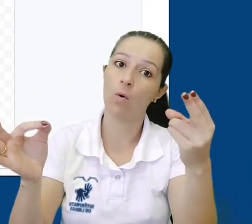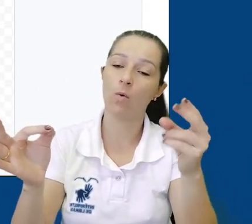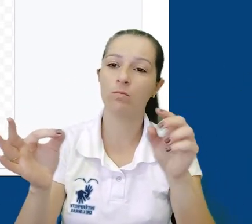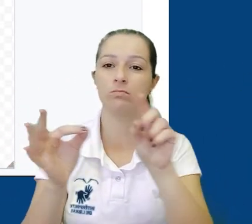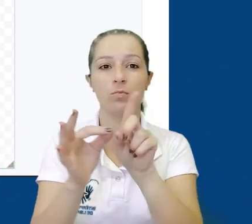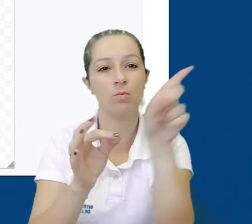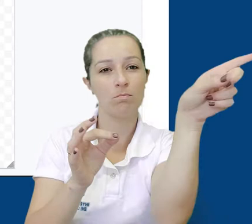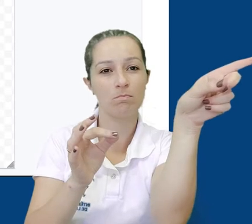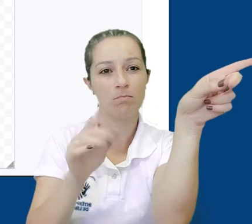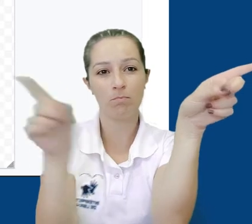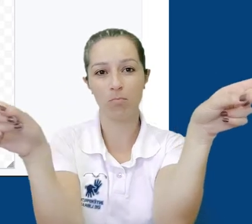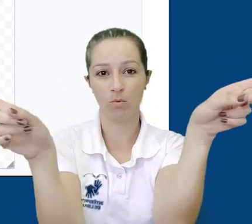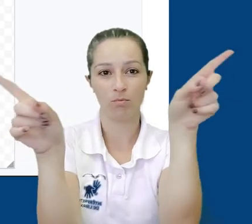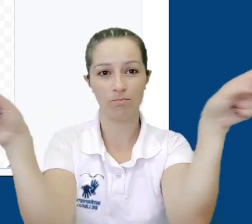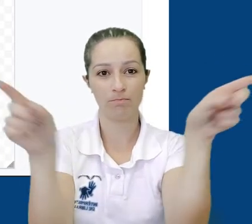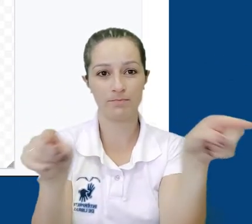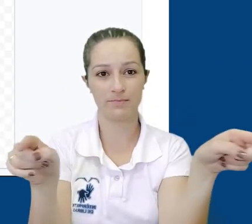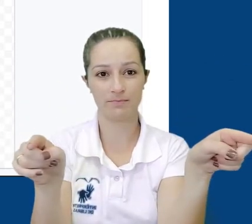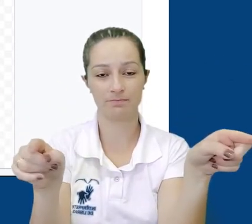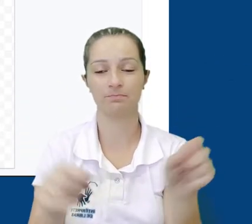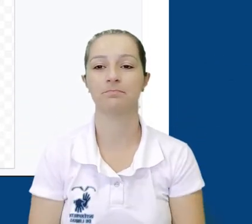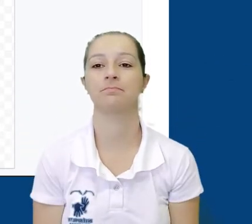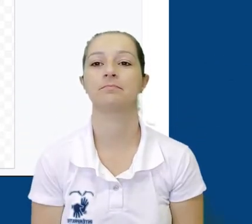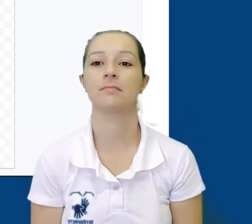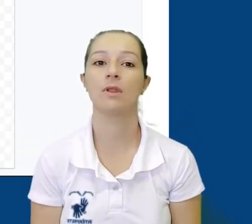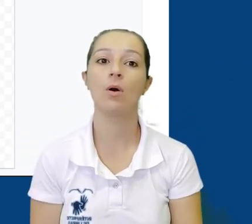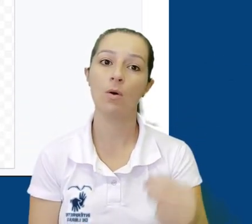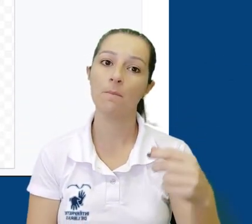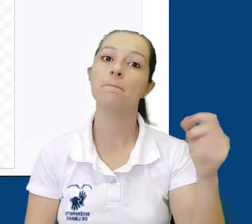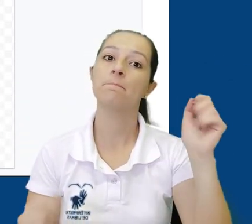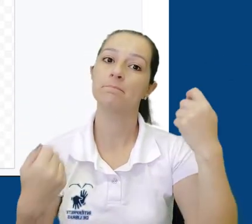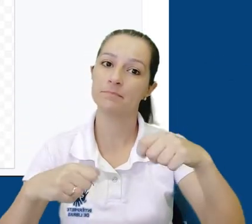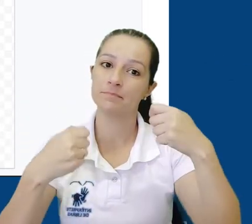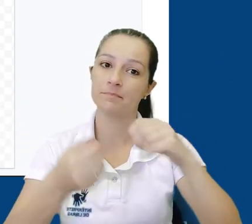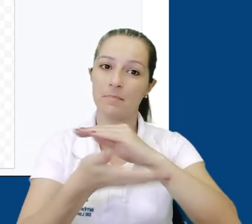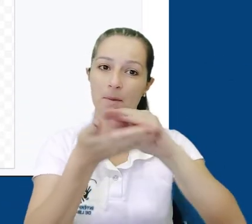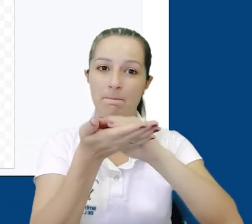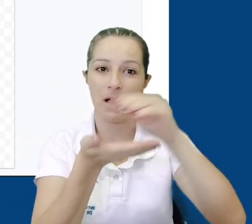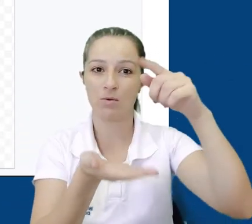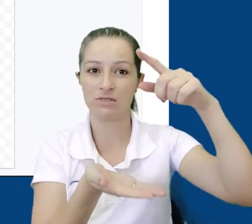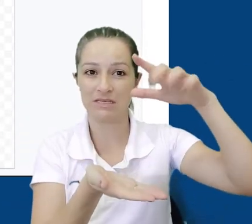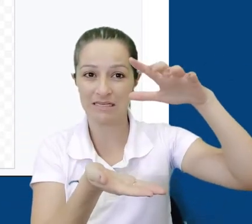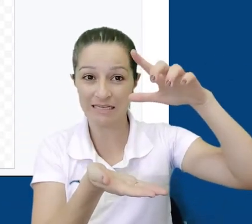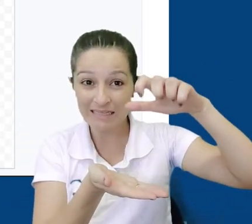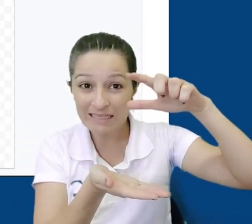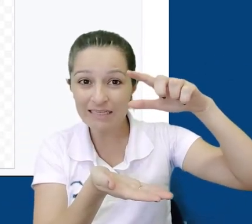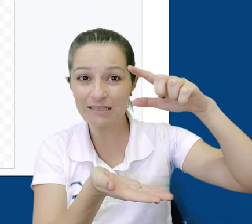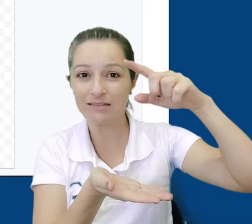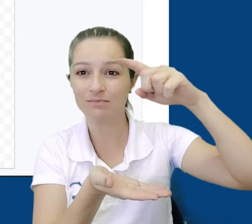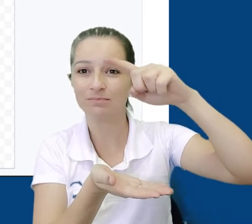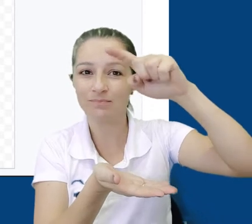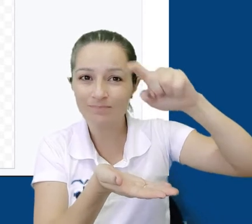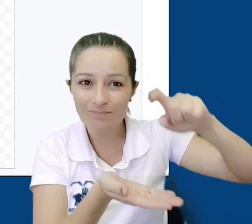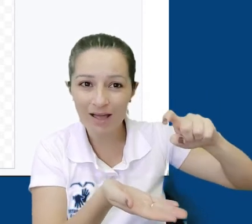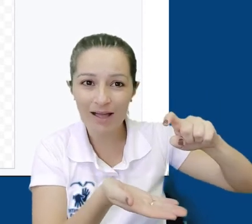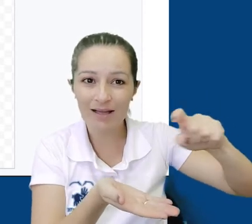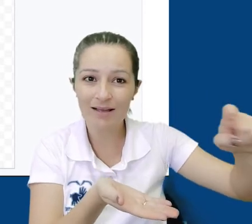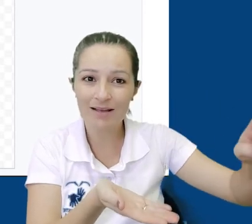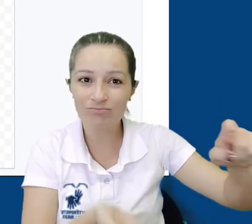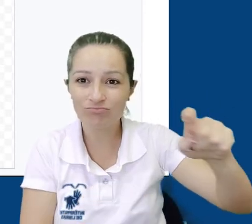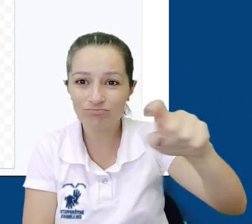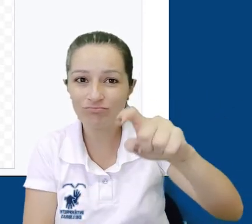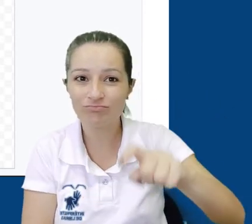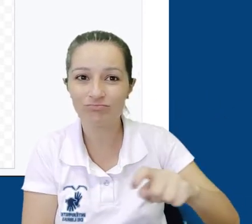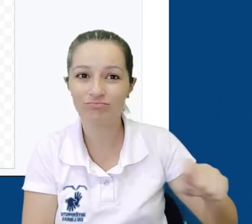ponta de seta. Para utilizar essas duas ferramentas, pressionamos o botão esquerdo do mouse e arrastamos para definir a distância